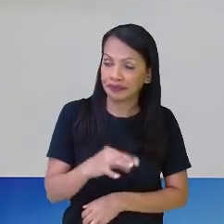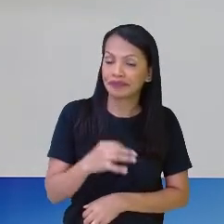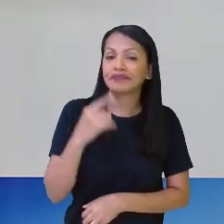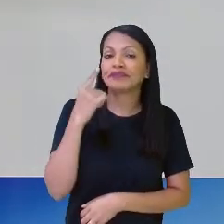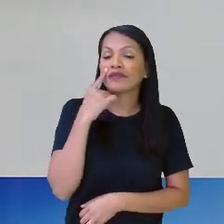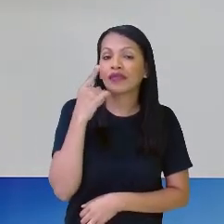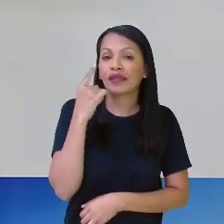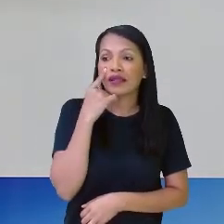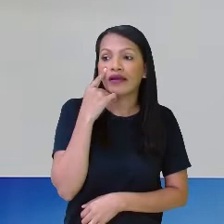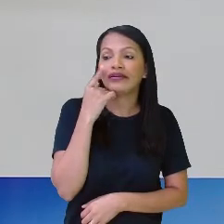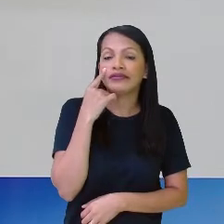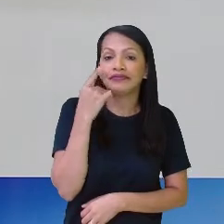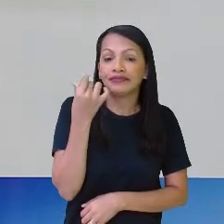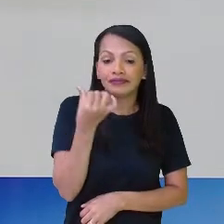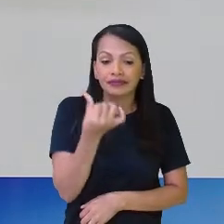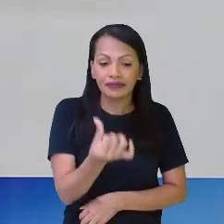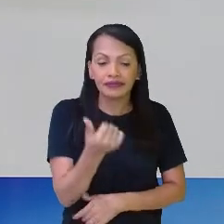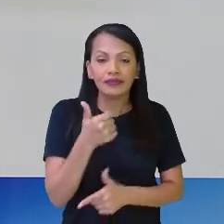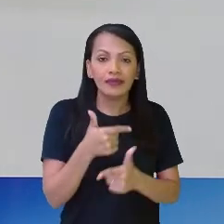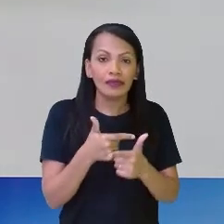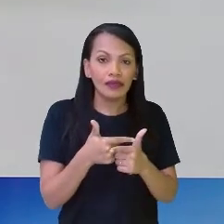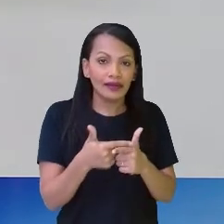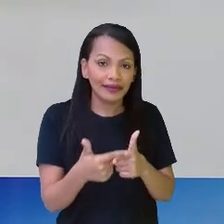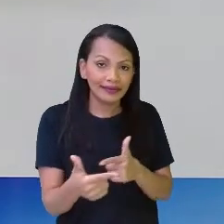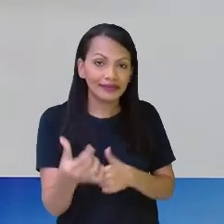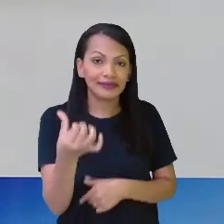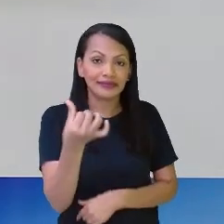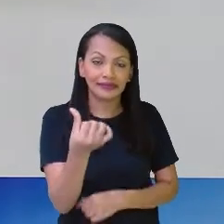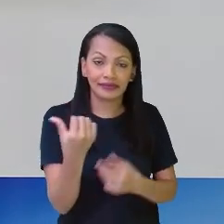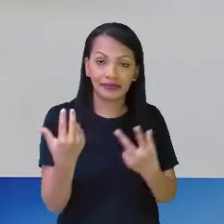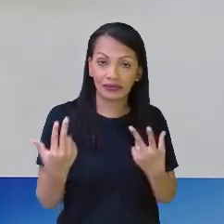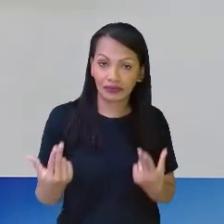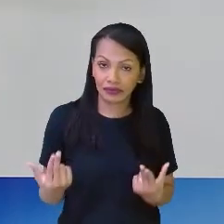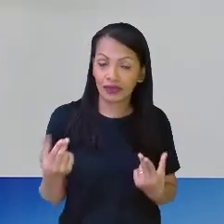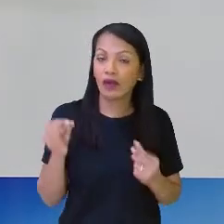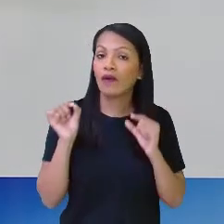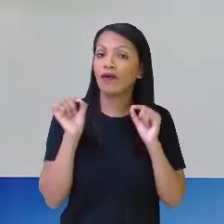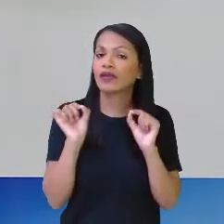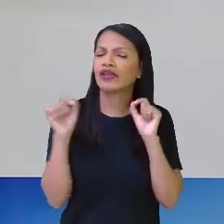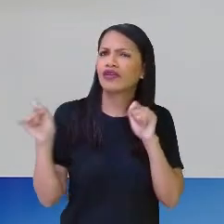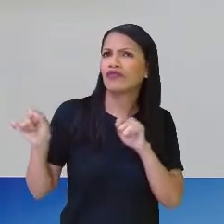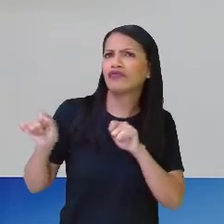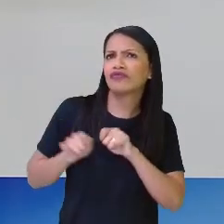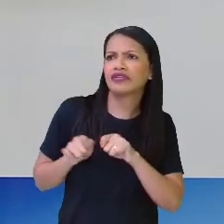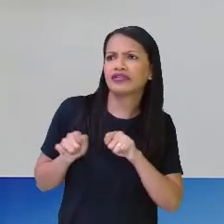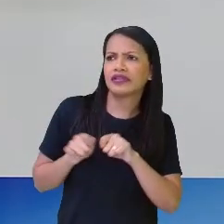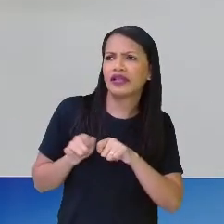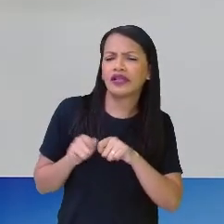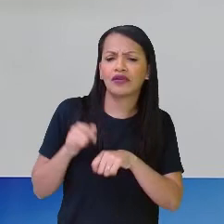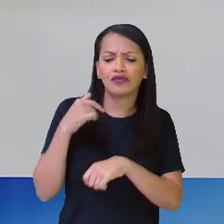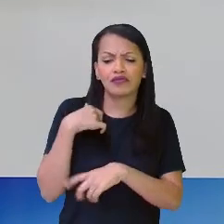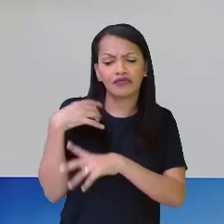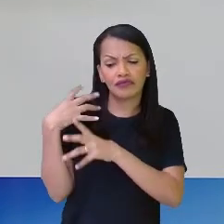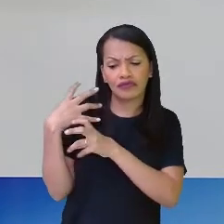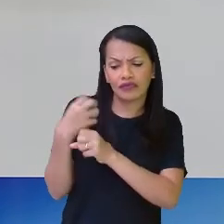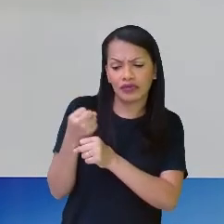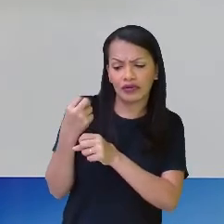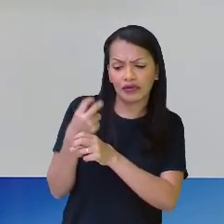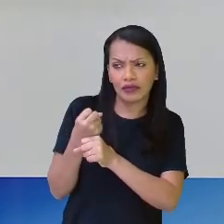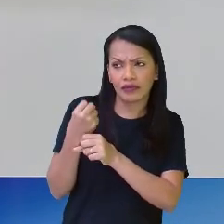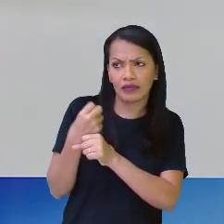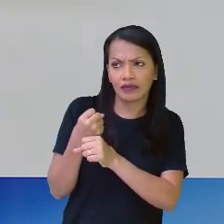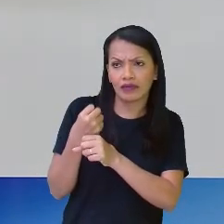as partes que eu dividi de forma igual. E o que foi que eu fiz? Eu saí calculando 2